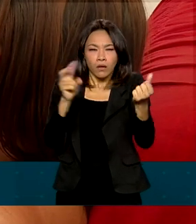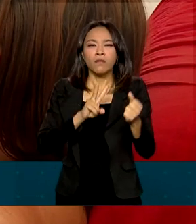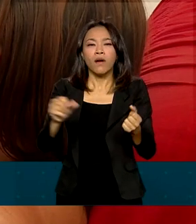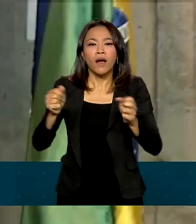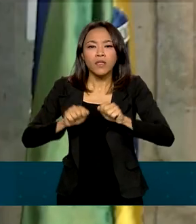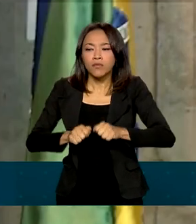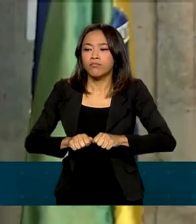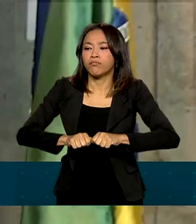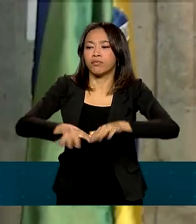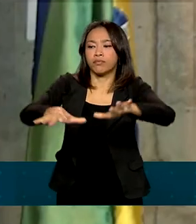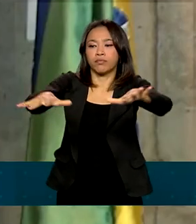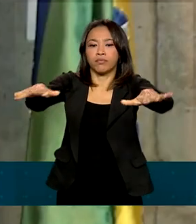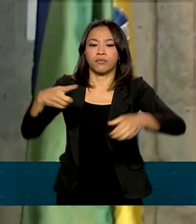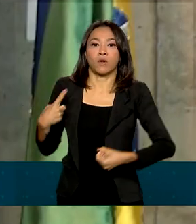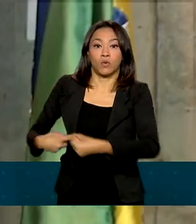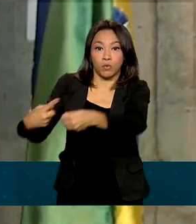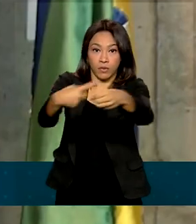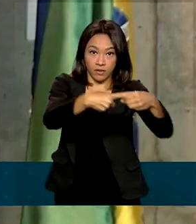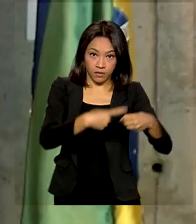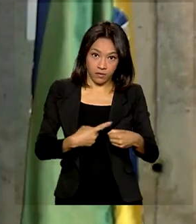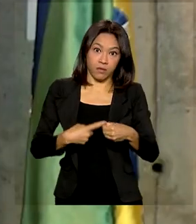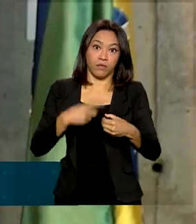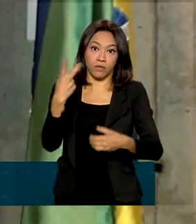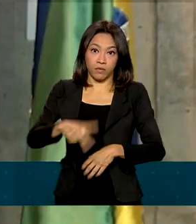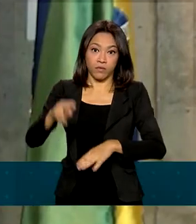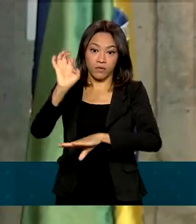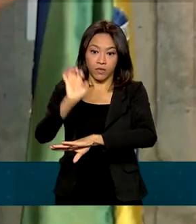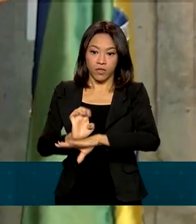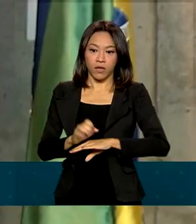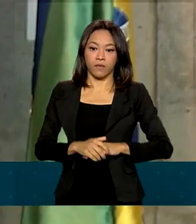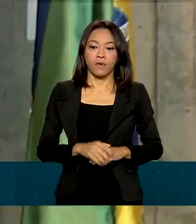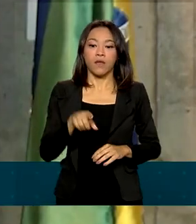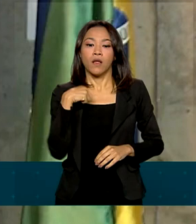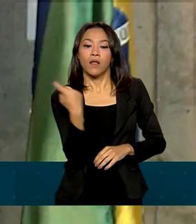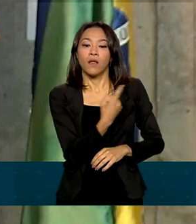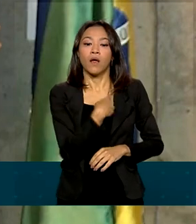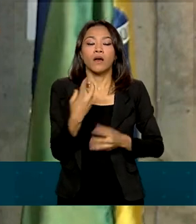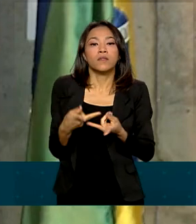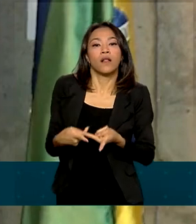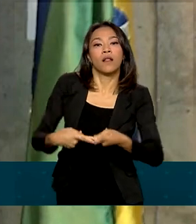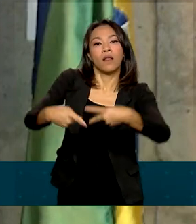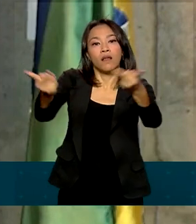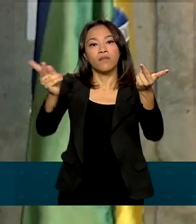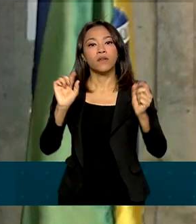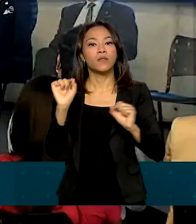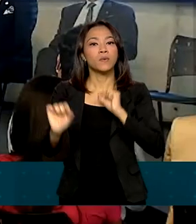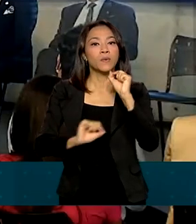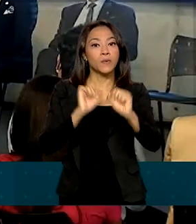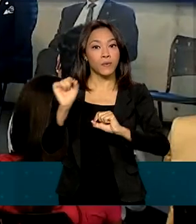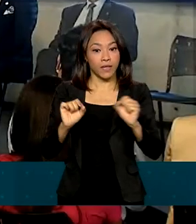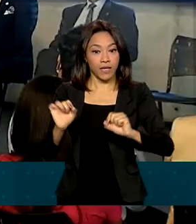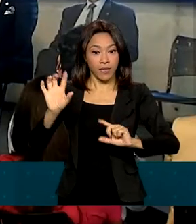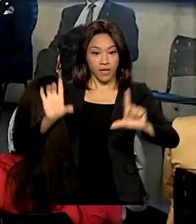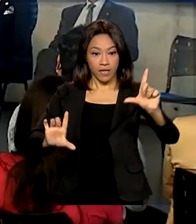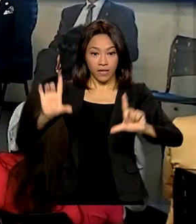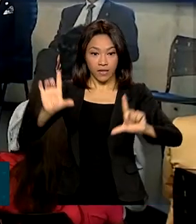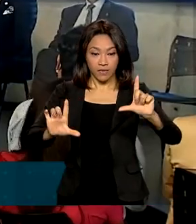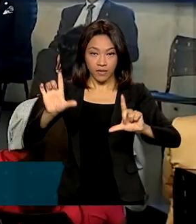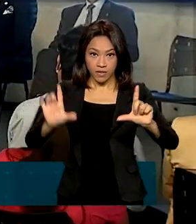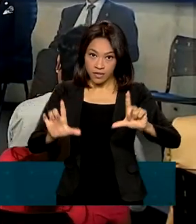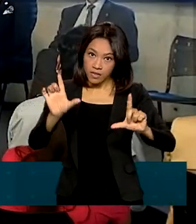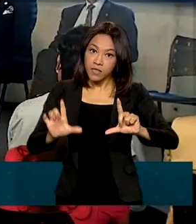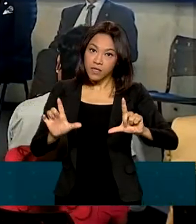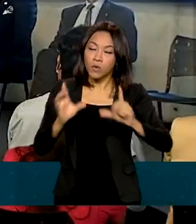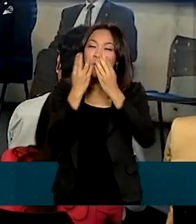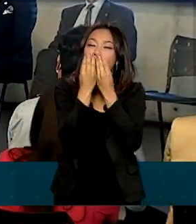mineiros. Nós estamos levando o sinal digital, a melhoria, a televisão aberta, que aquilo que tem na casa de todo mundo e